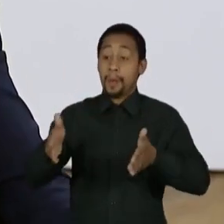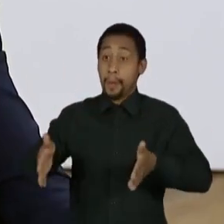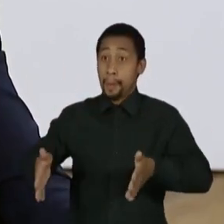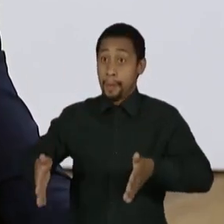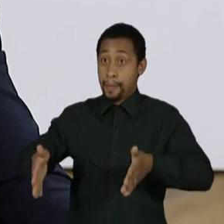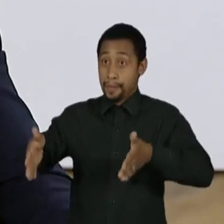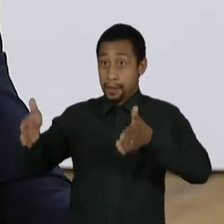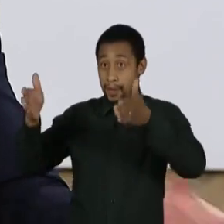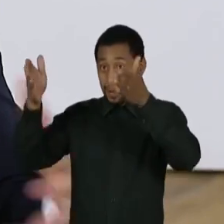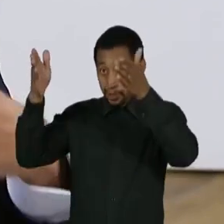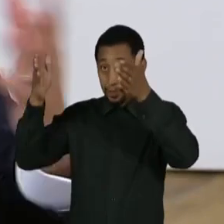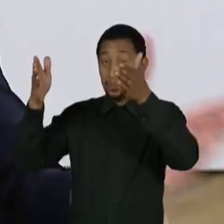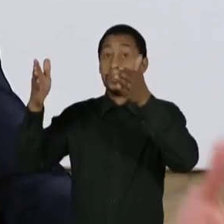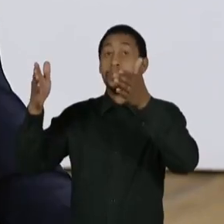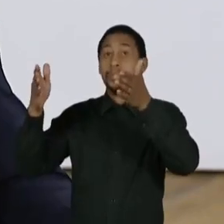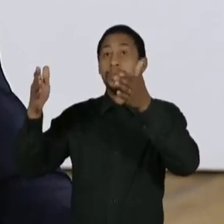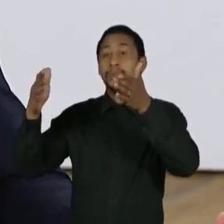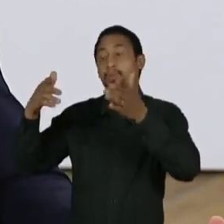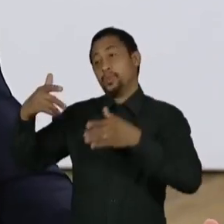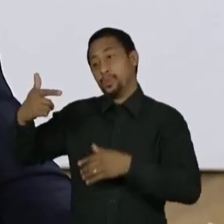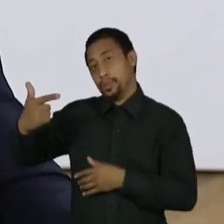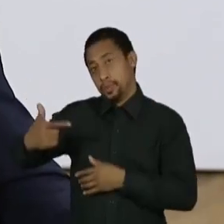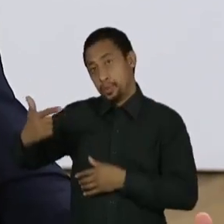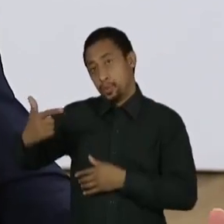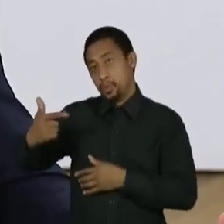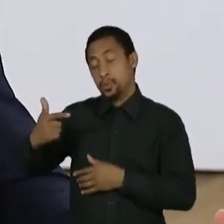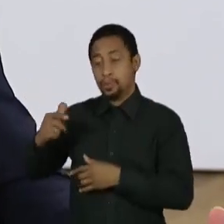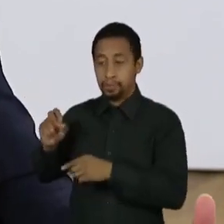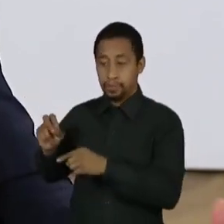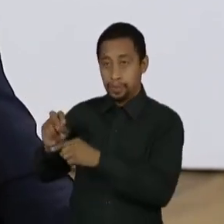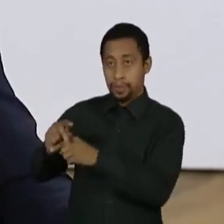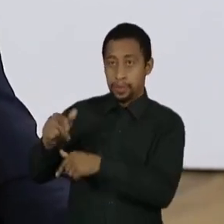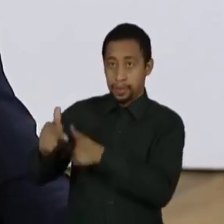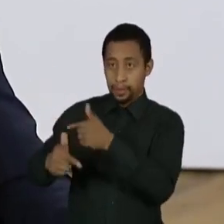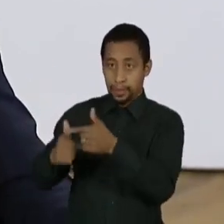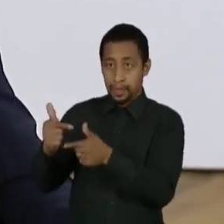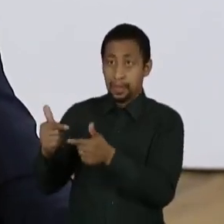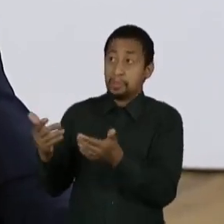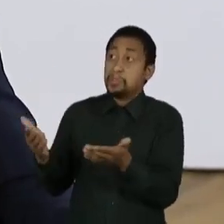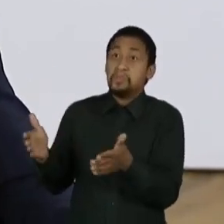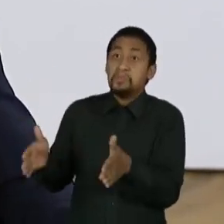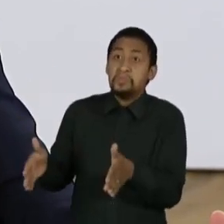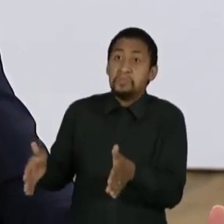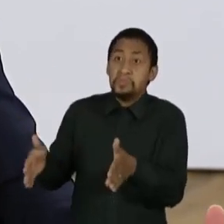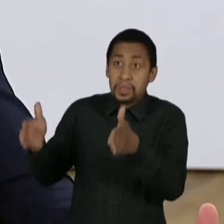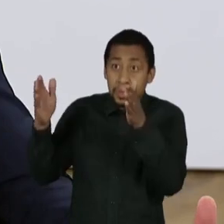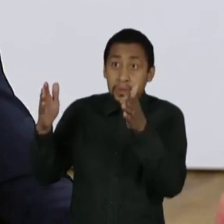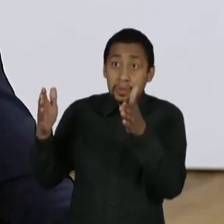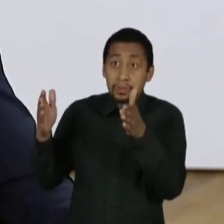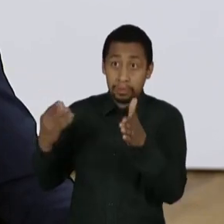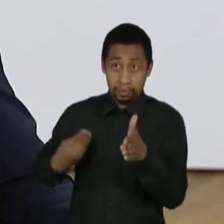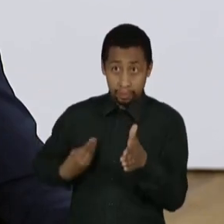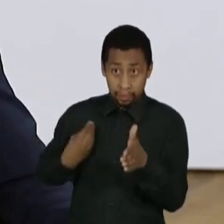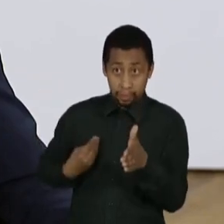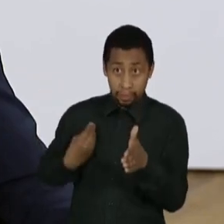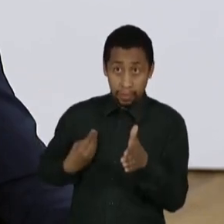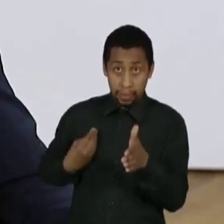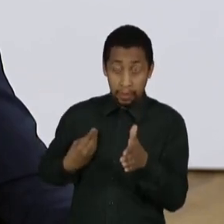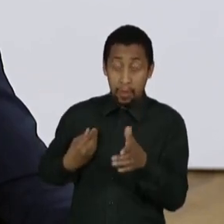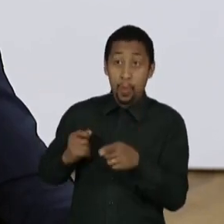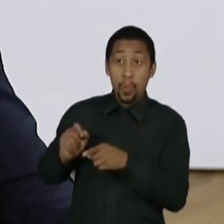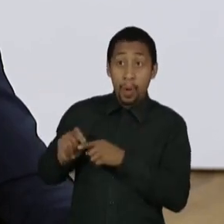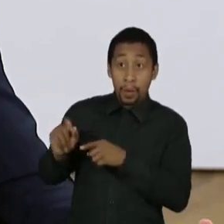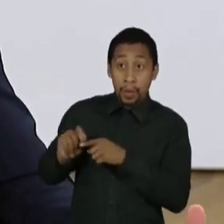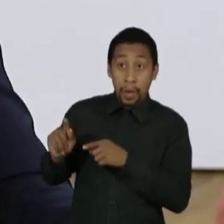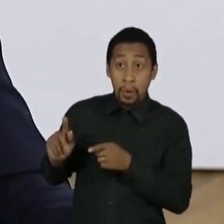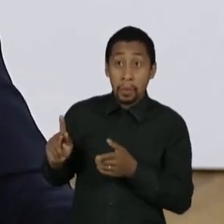suplente. Enquanto no Brasil, agora, eu deveria dizer, o prédio existe? O aluguel está fora do padrão?